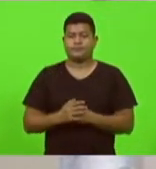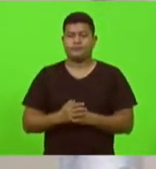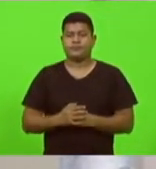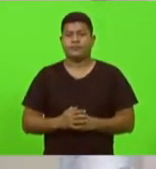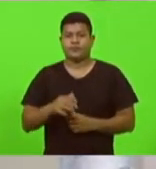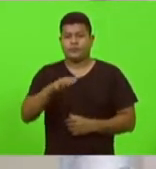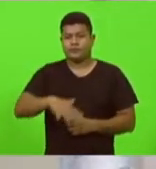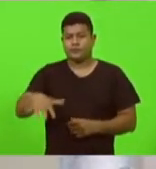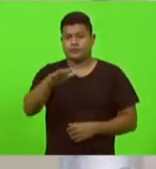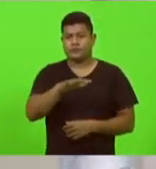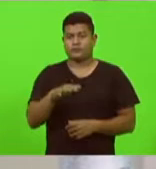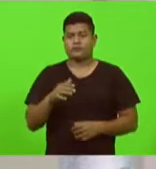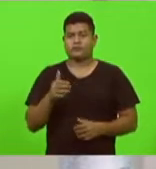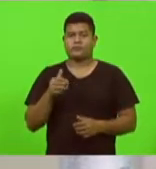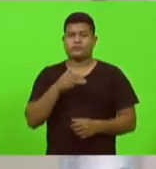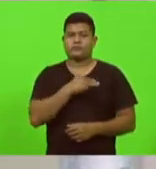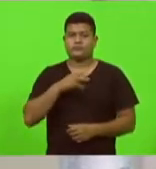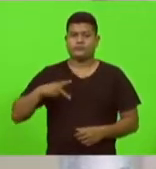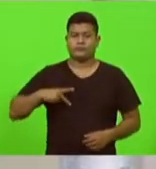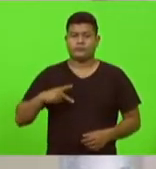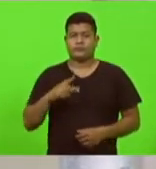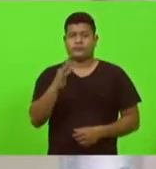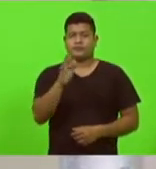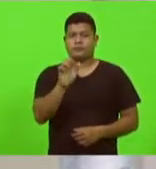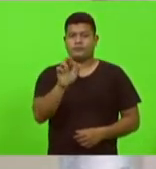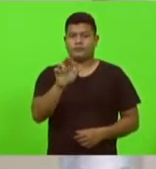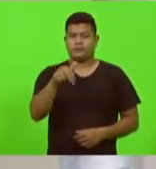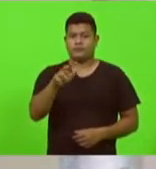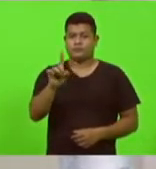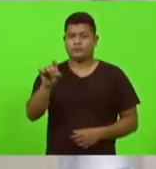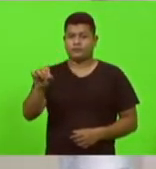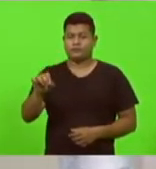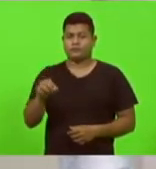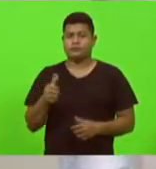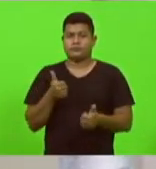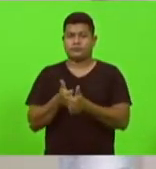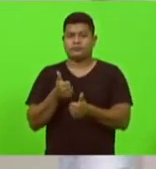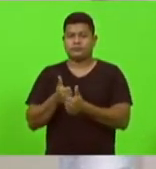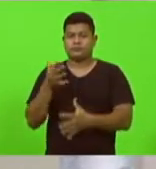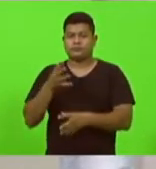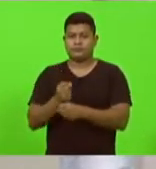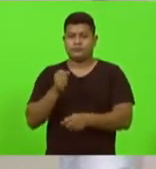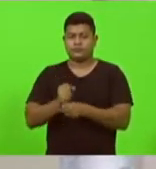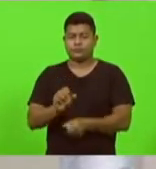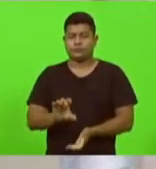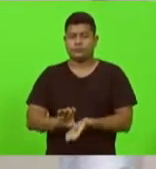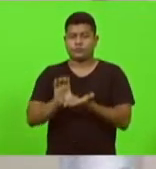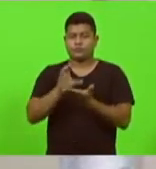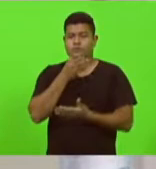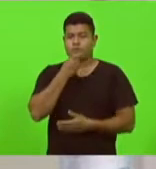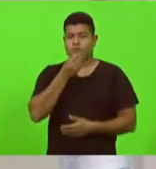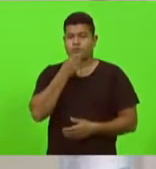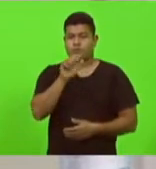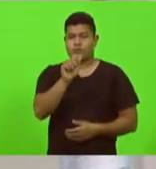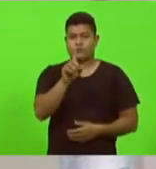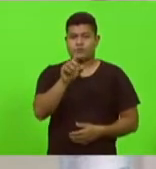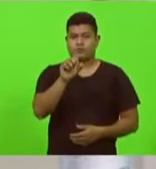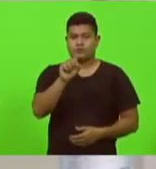Comim. Excelentíssimo senhor presidente do Tribunal de Contas do Estado, conselheiro Adir Célio de Moraes Ferreira Jr.